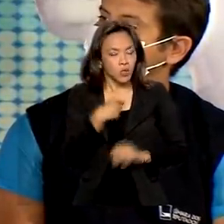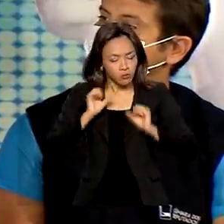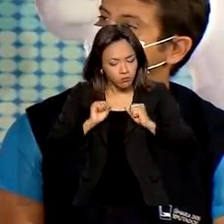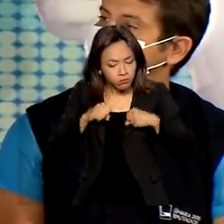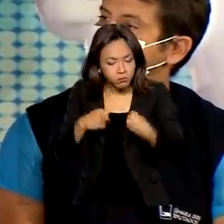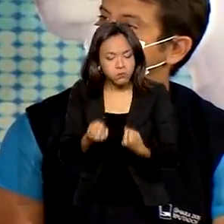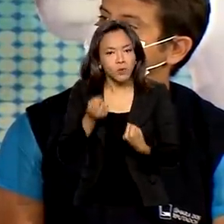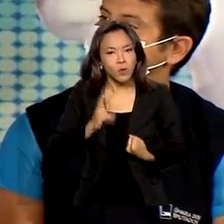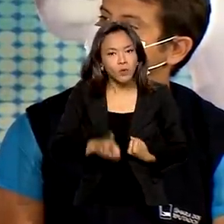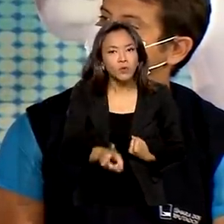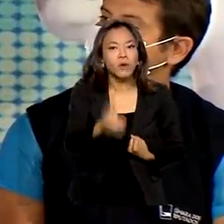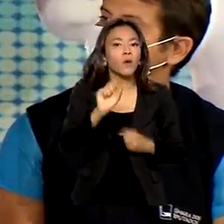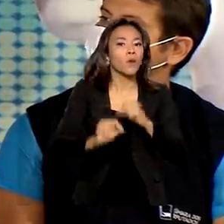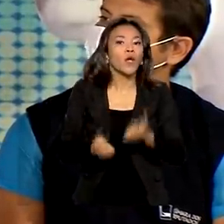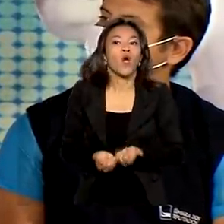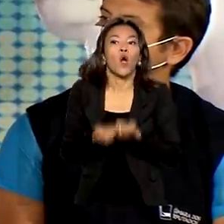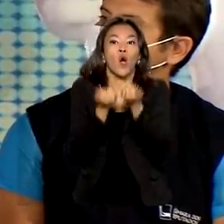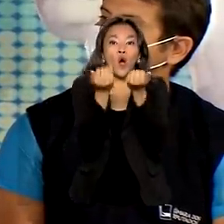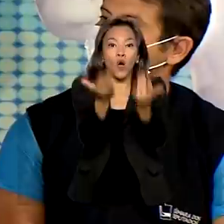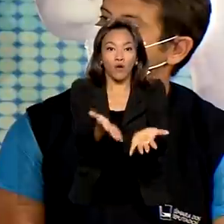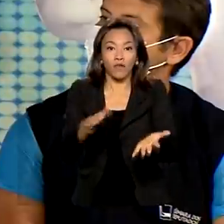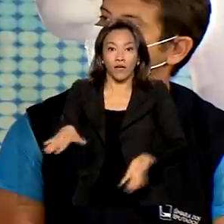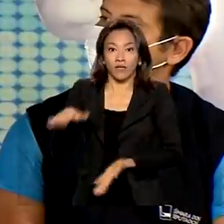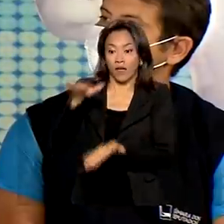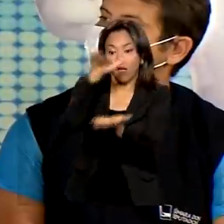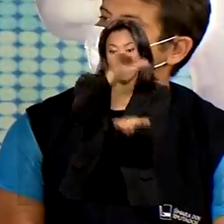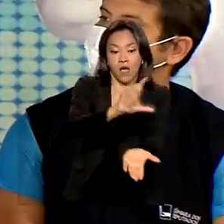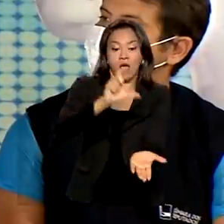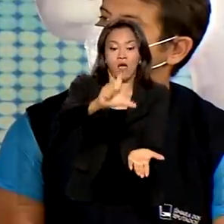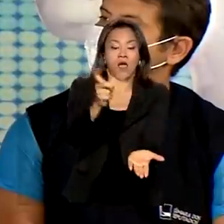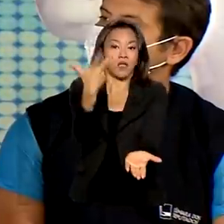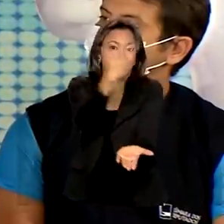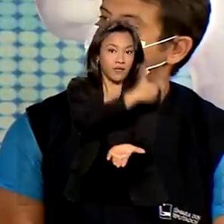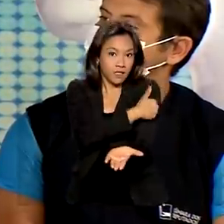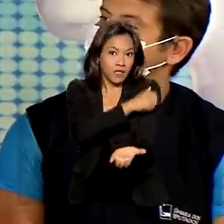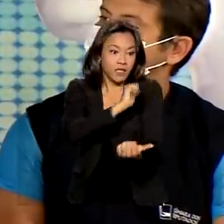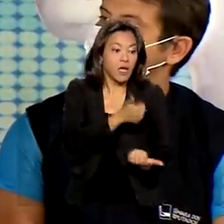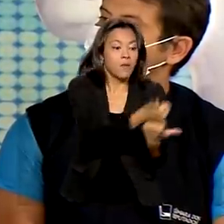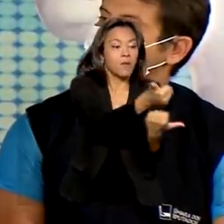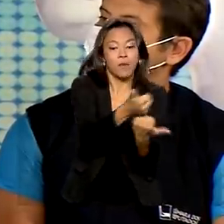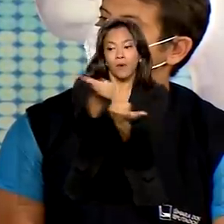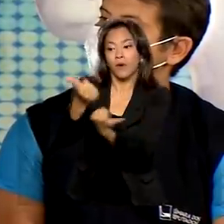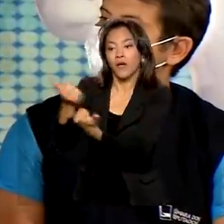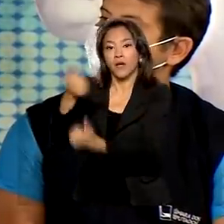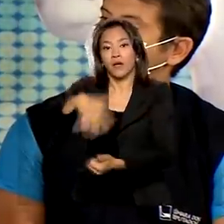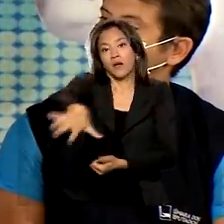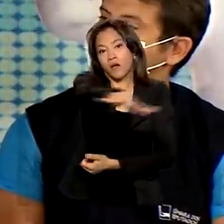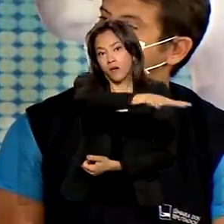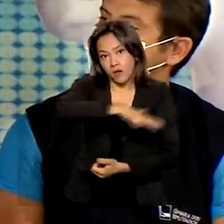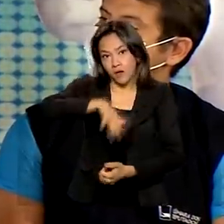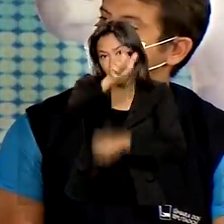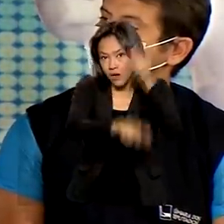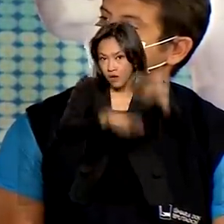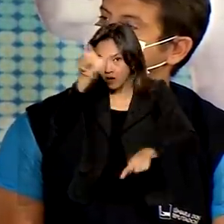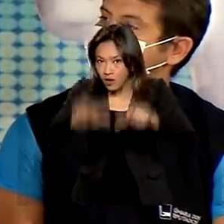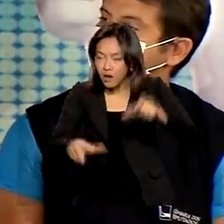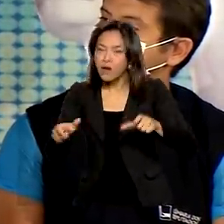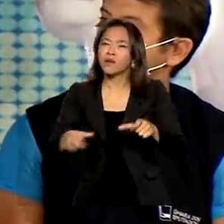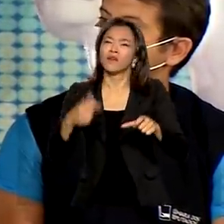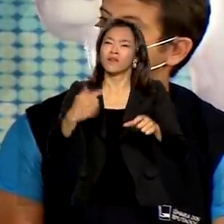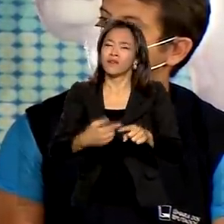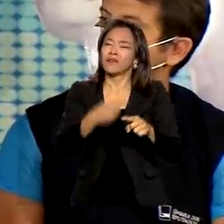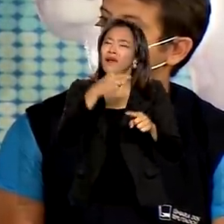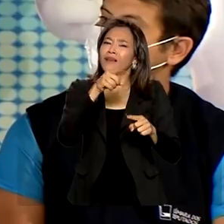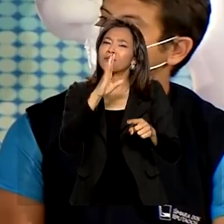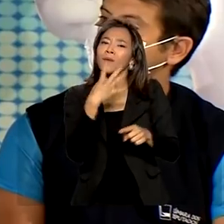ofertar as vacinas, em ofertar o apoio à nossa população, desde a atenção primária, nas